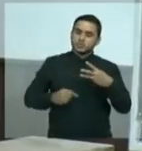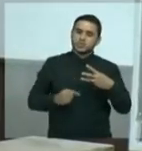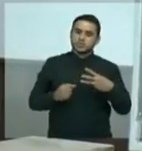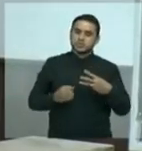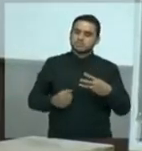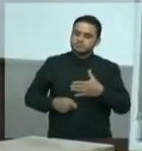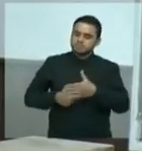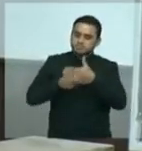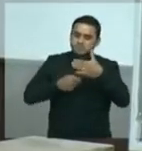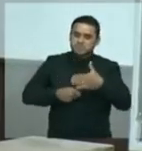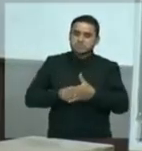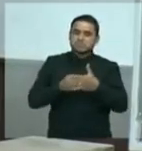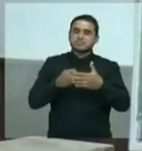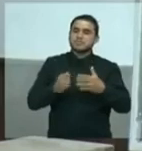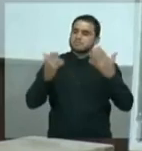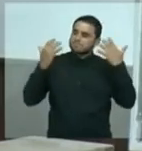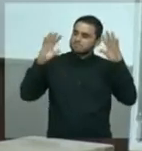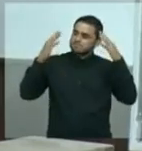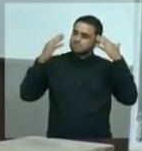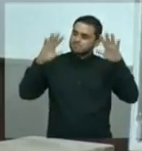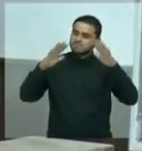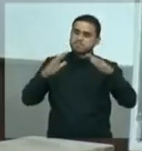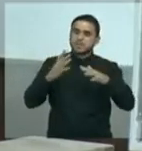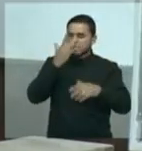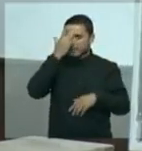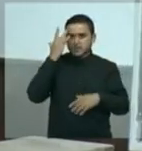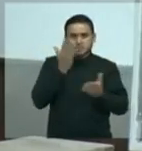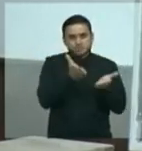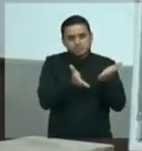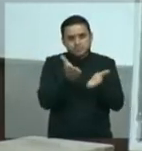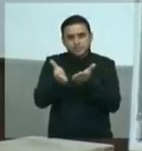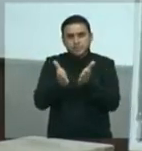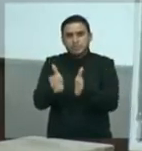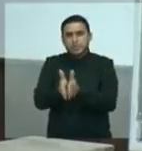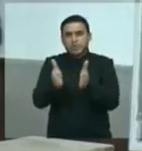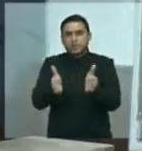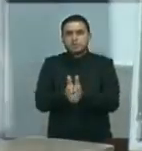Viva a luta das mulheres. Viva a Margarida Alves.